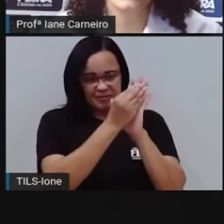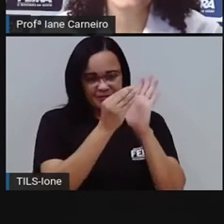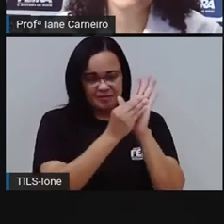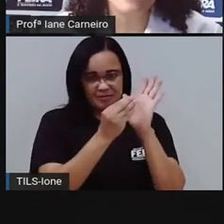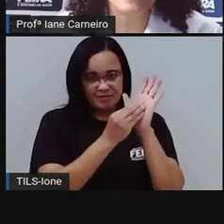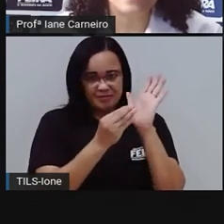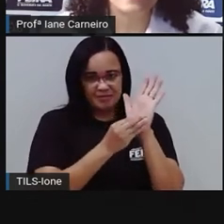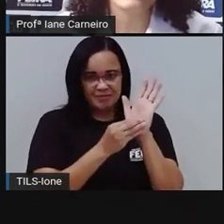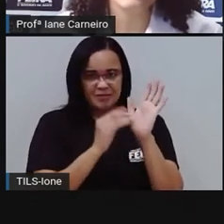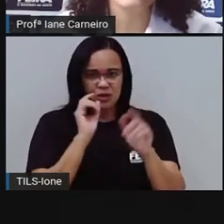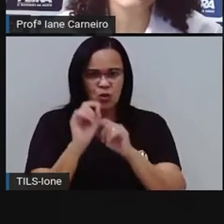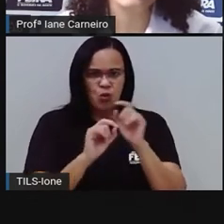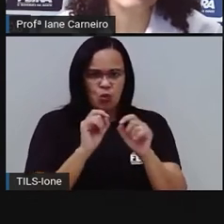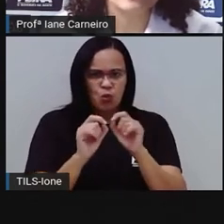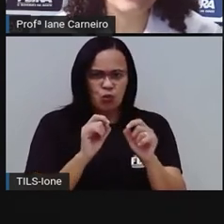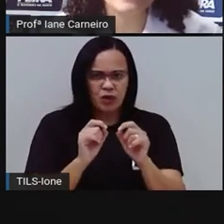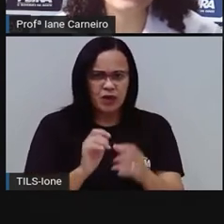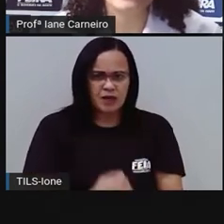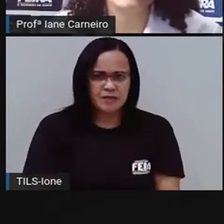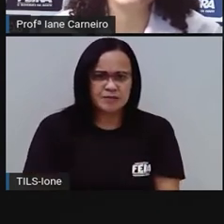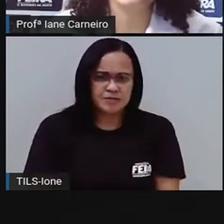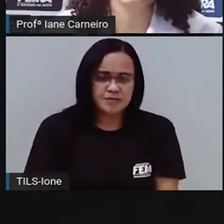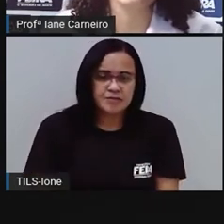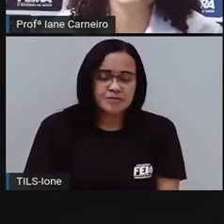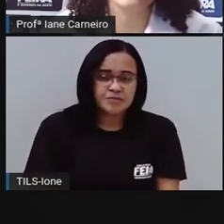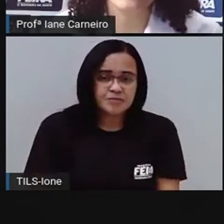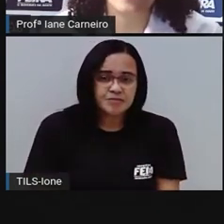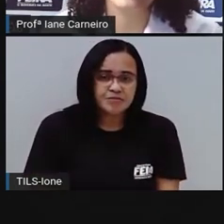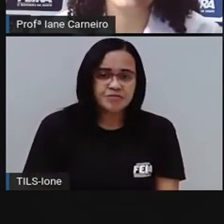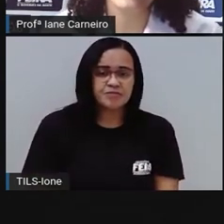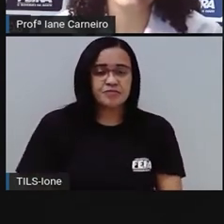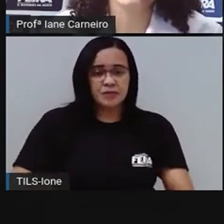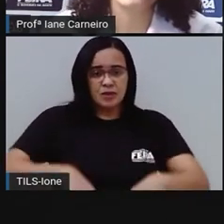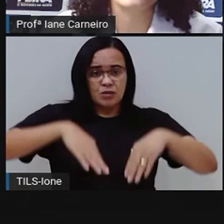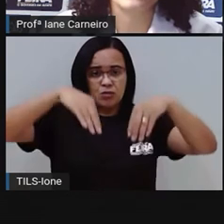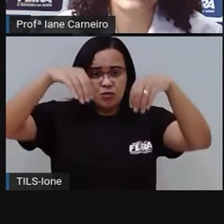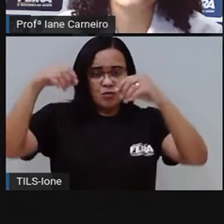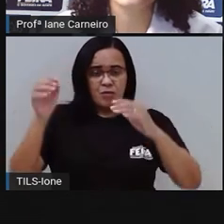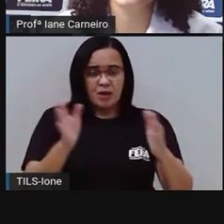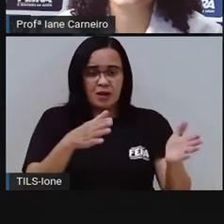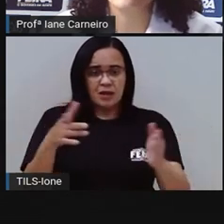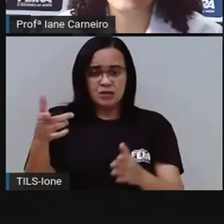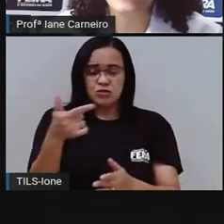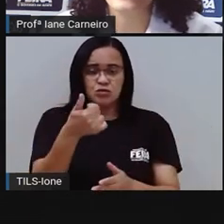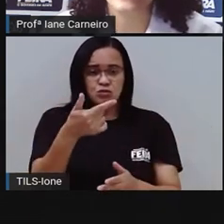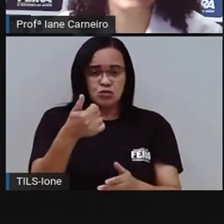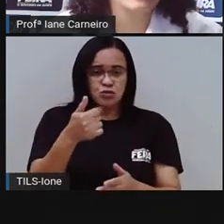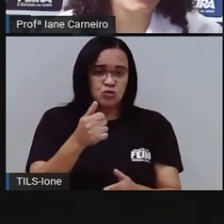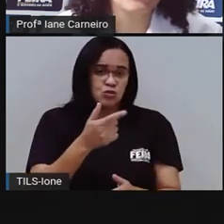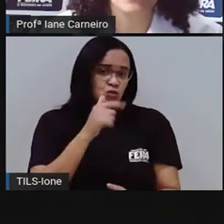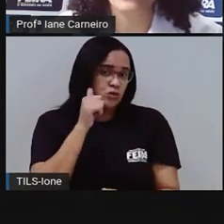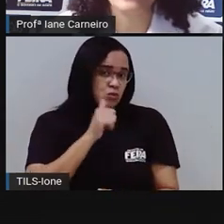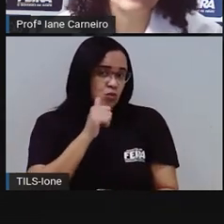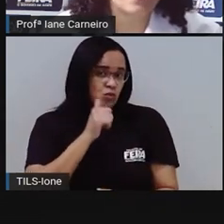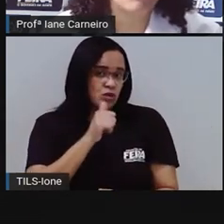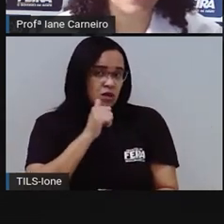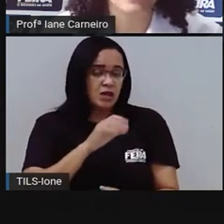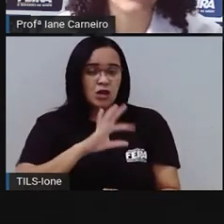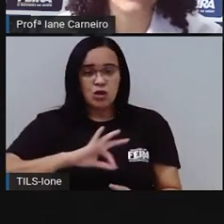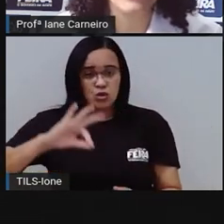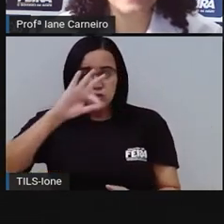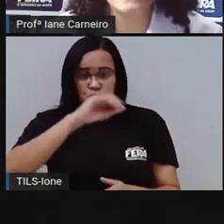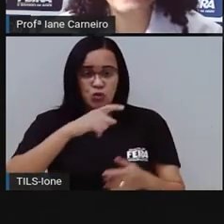próximo, palácio com doze damas. Cada um tem o seu quarto. Todas elas usam meia e nenhuma usa